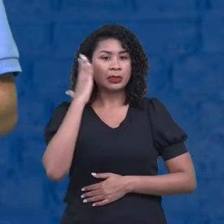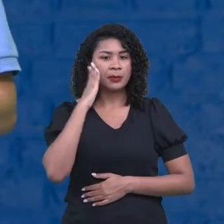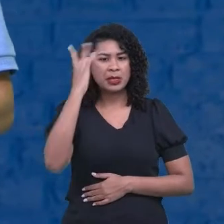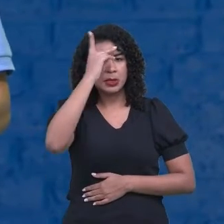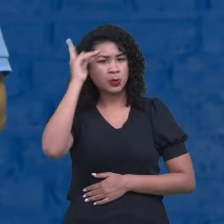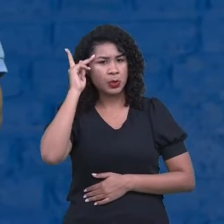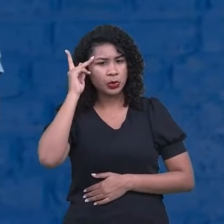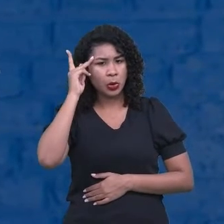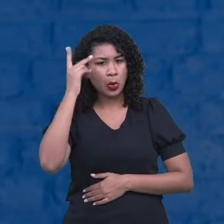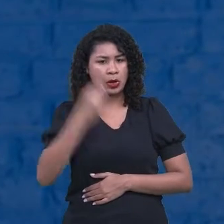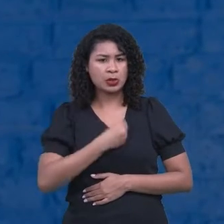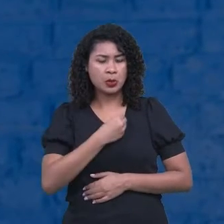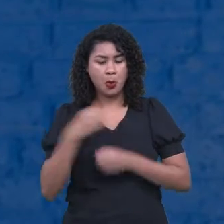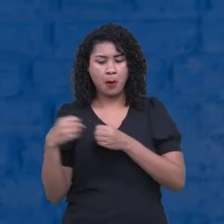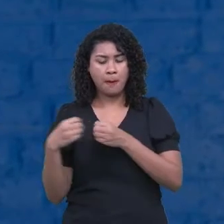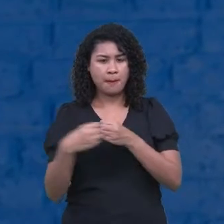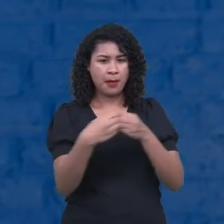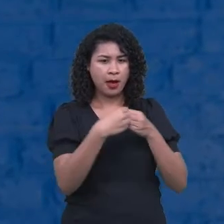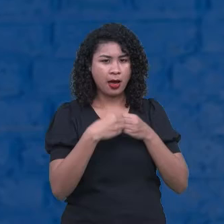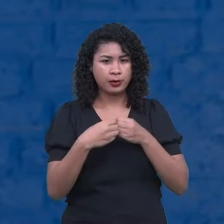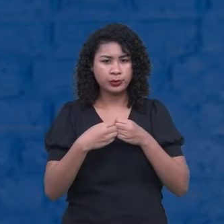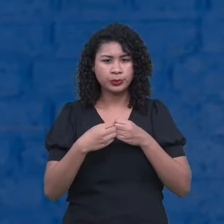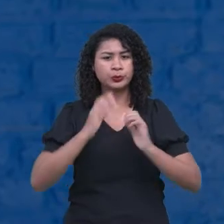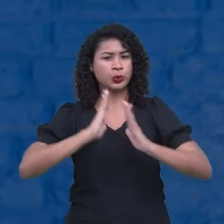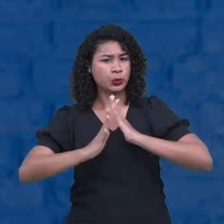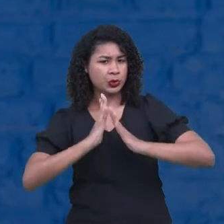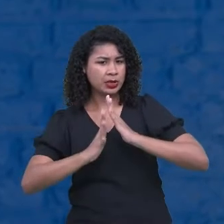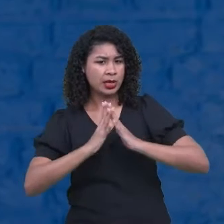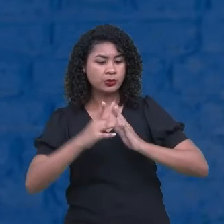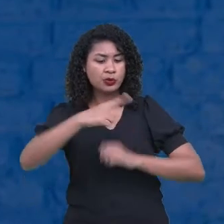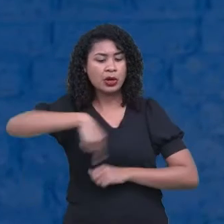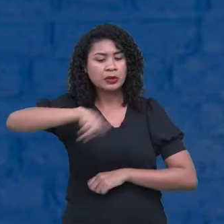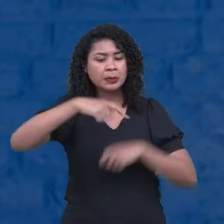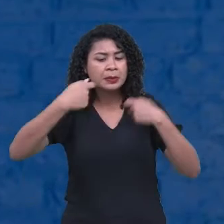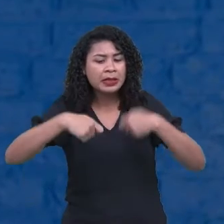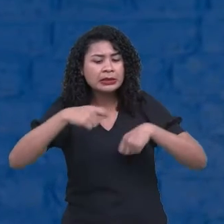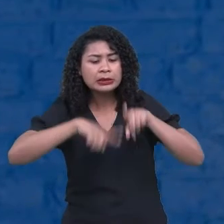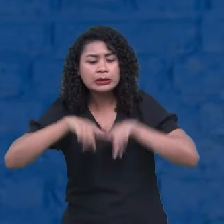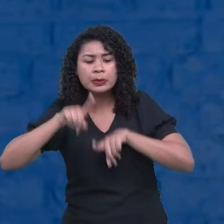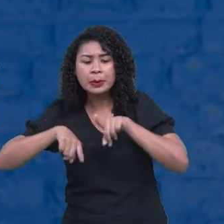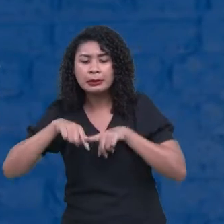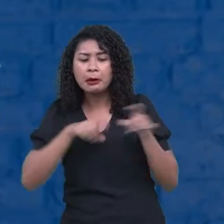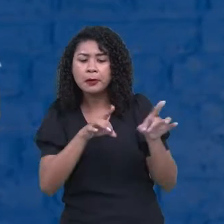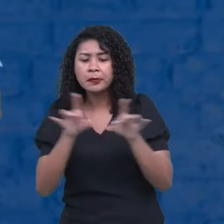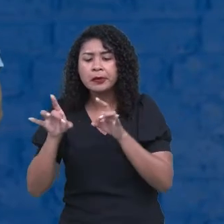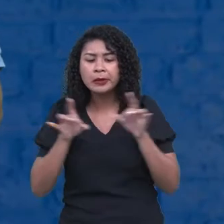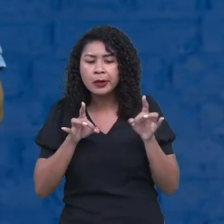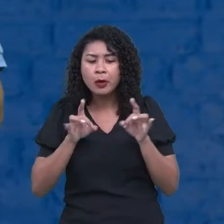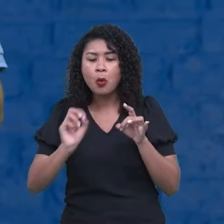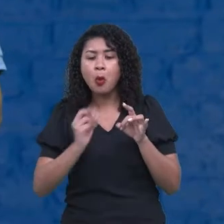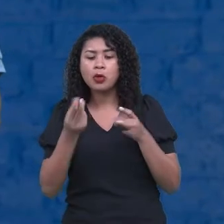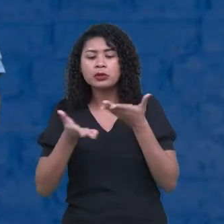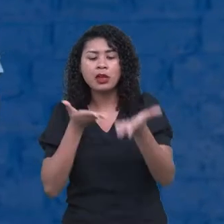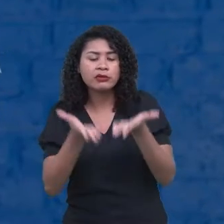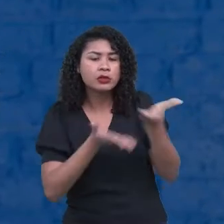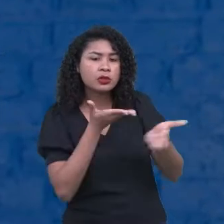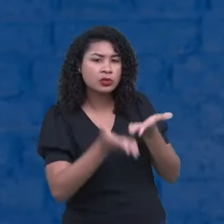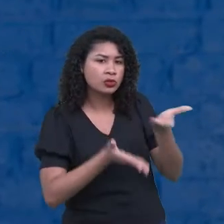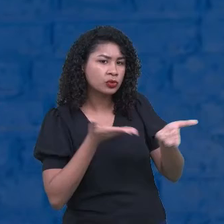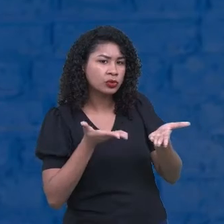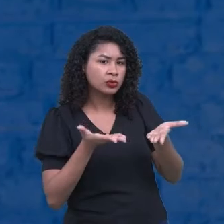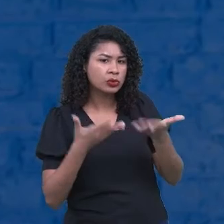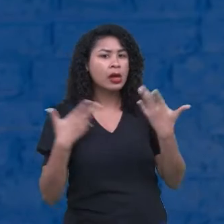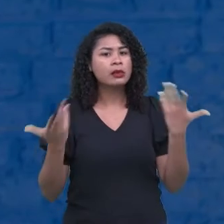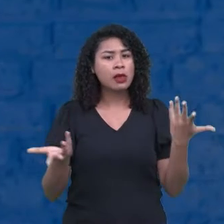redondezas, daquele bairro ou do centro, tem necessidade daquele serviço que eles vão oferecer. Qual a probabilidade